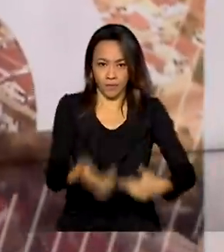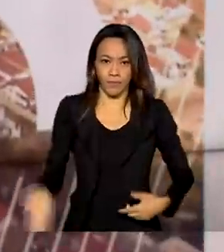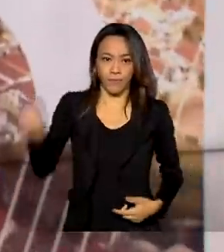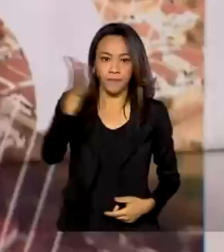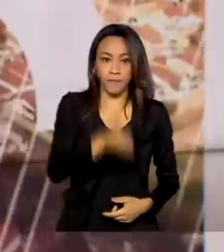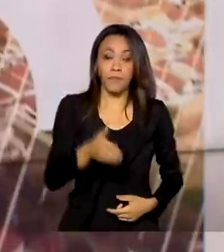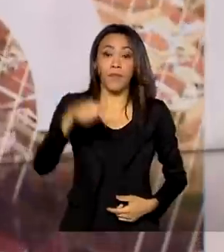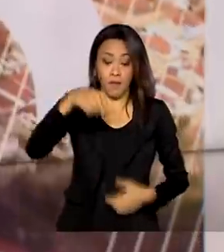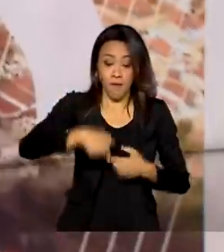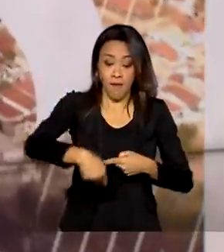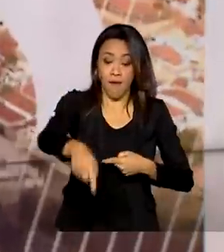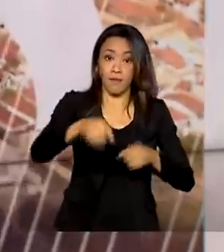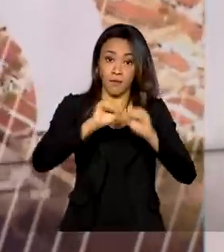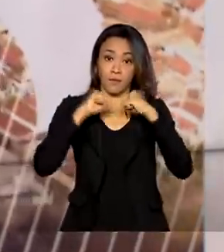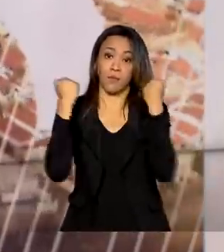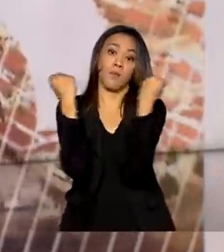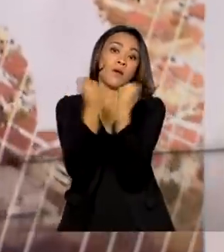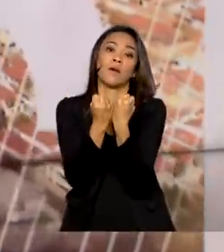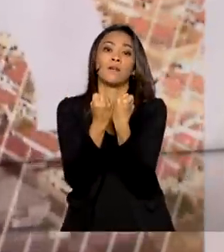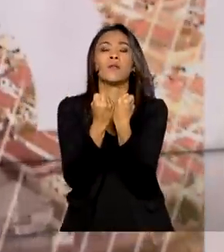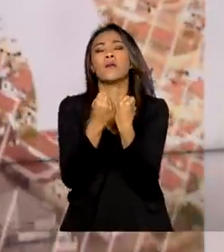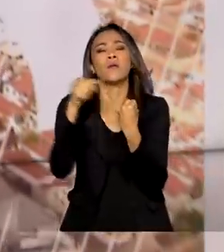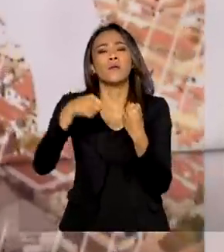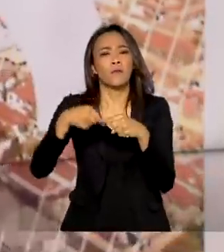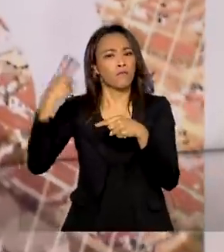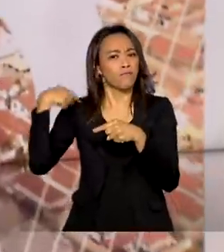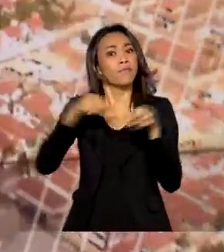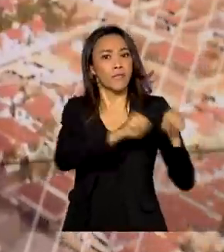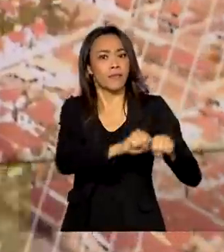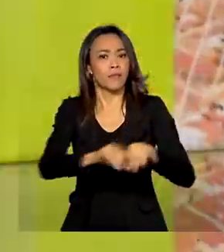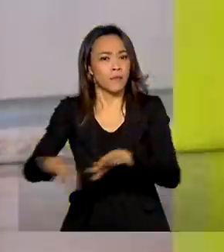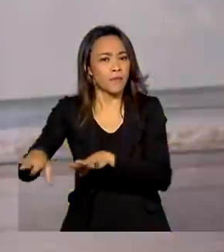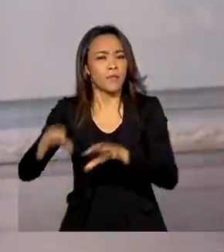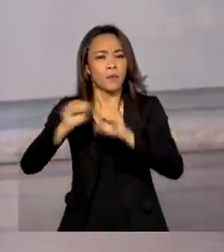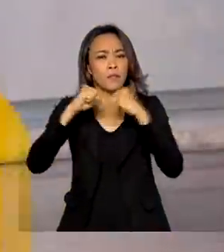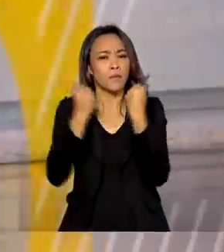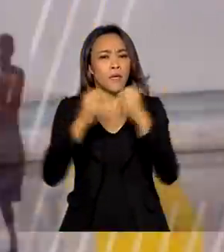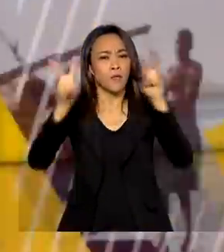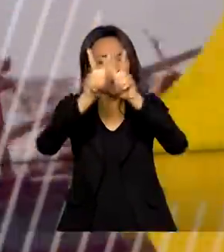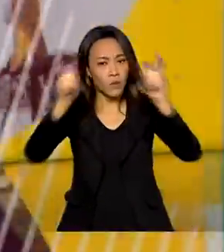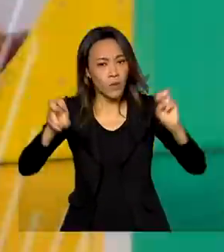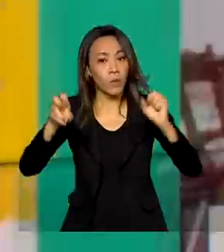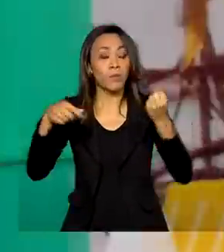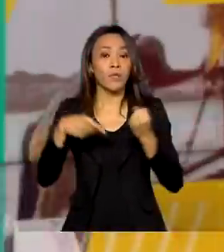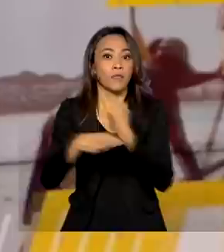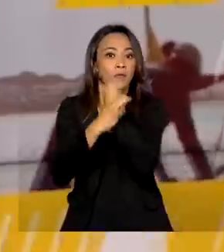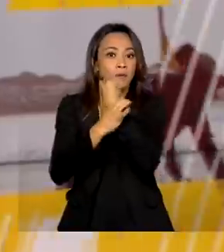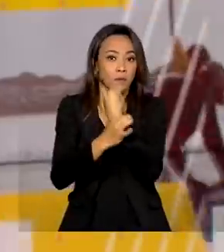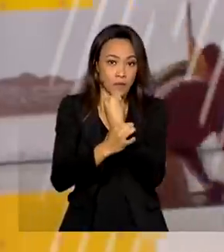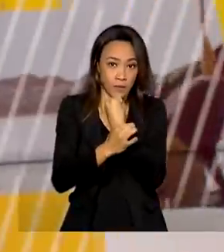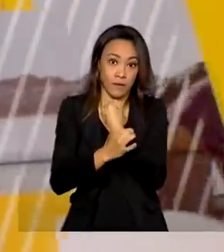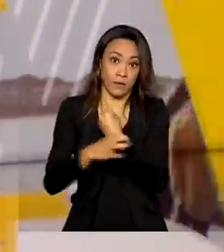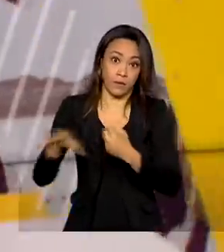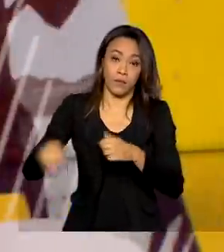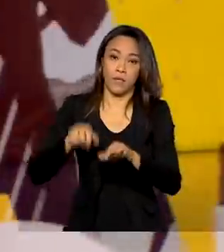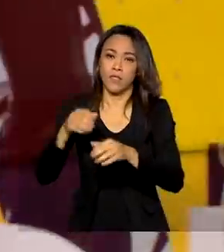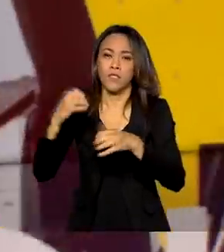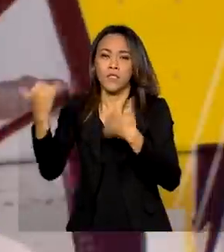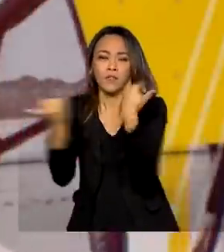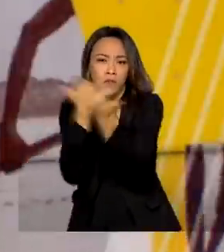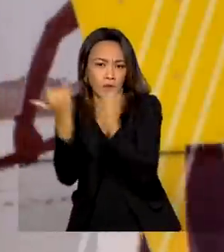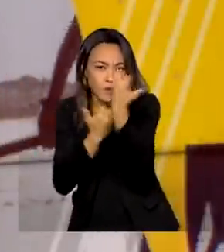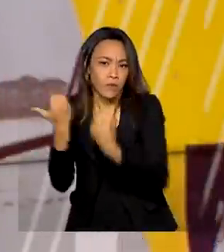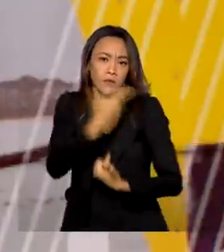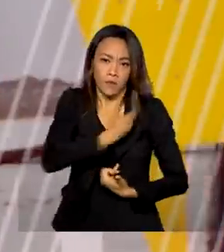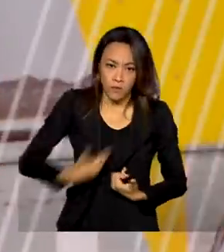realizado esta semana discutiu a segurança e a proteção de dados no setor público. A ideia foi trocar experiências e reforçar junto